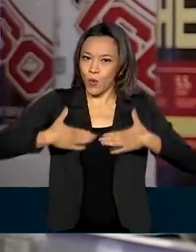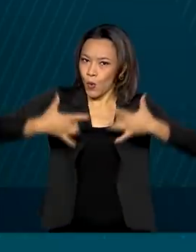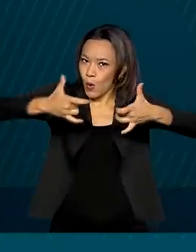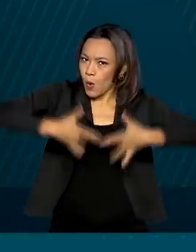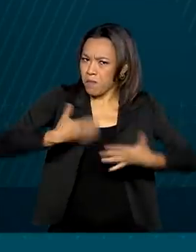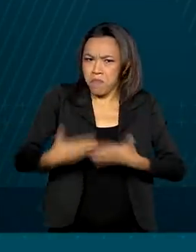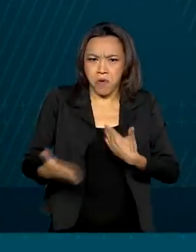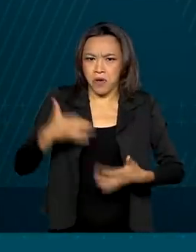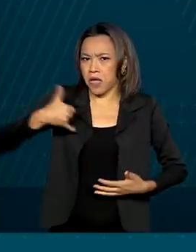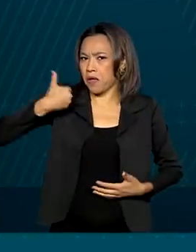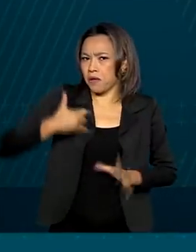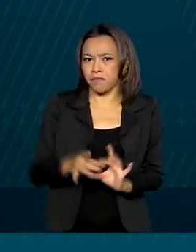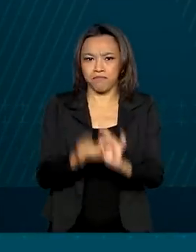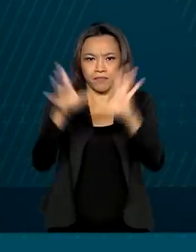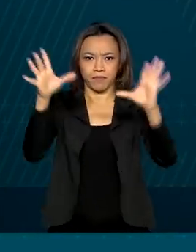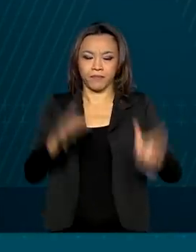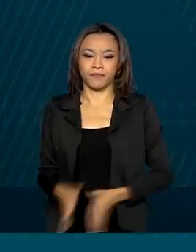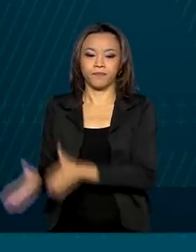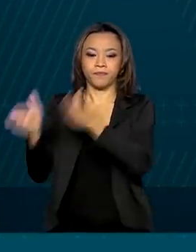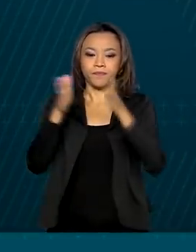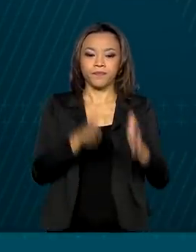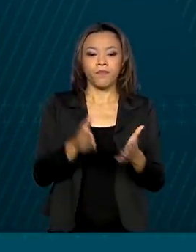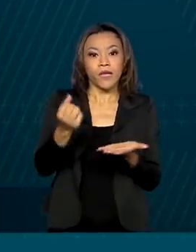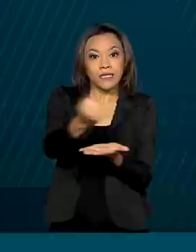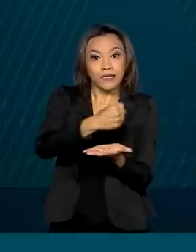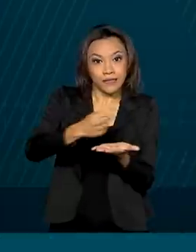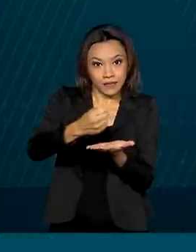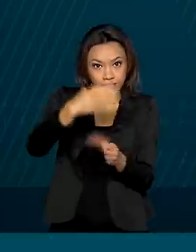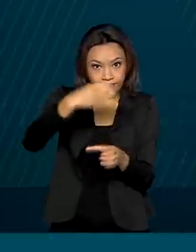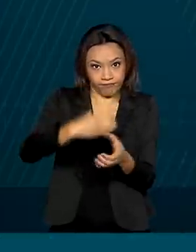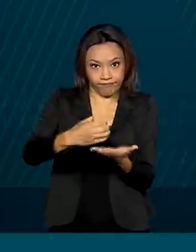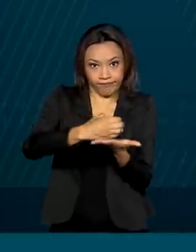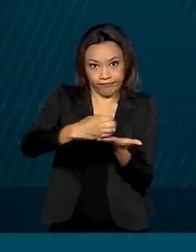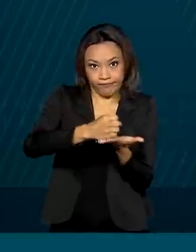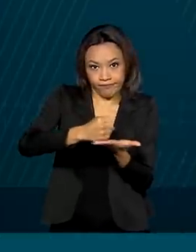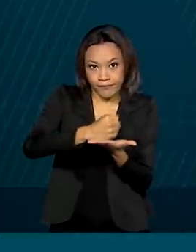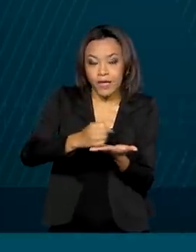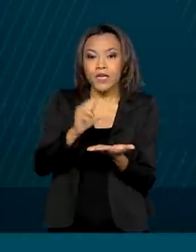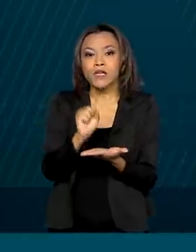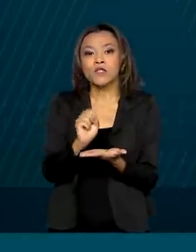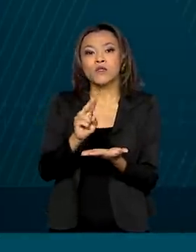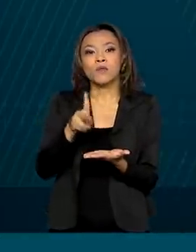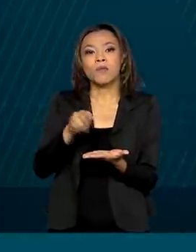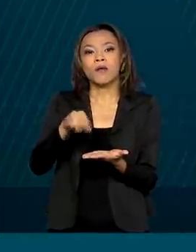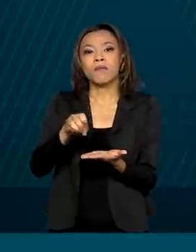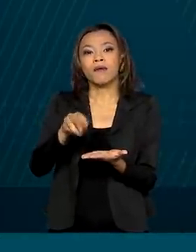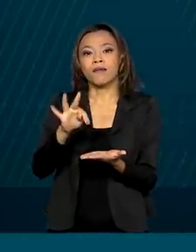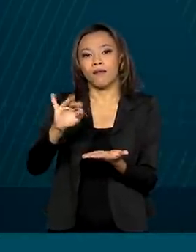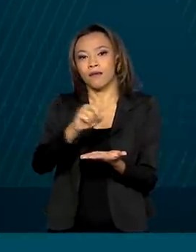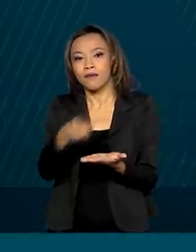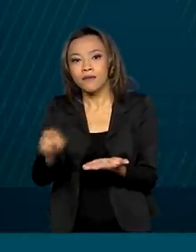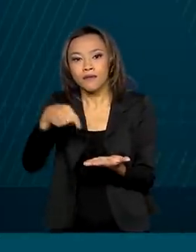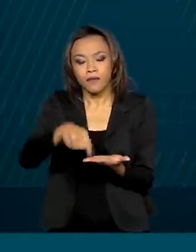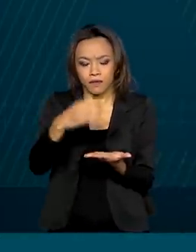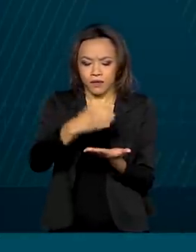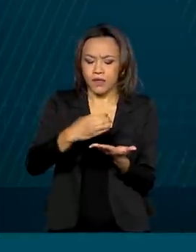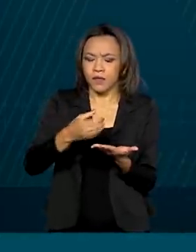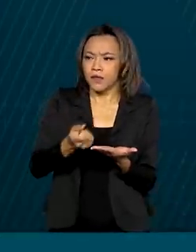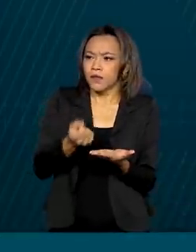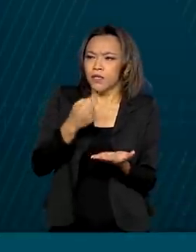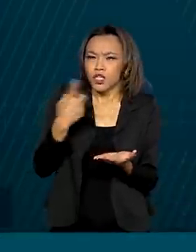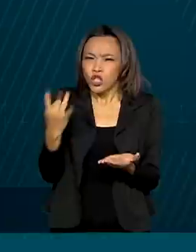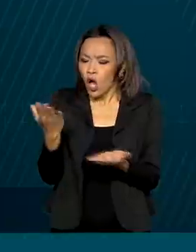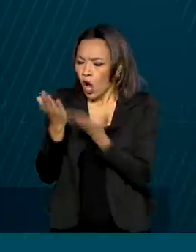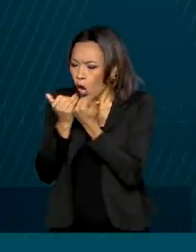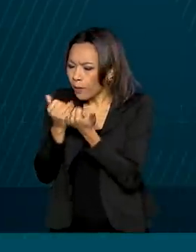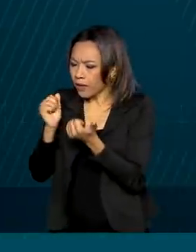etária. A suplementação é muito importante na nossa dieta, porque é muito difícil, só